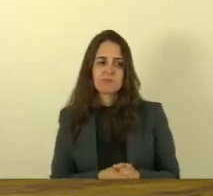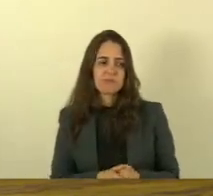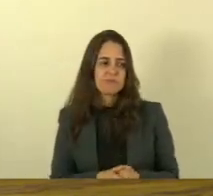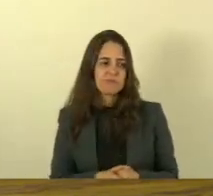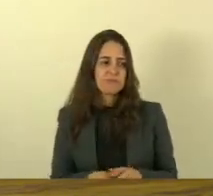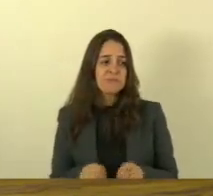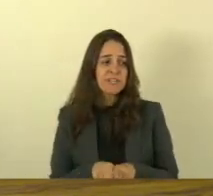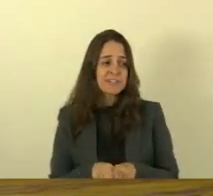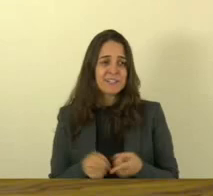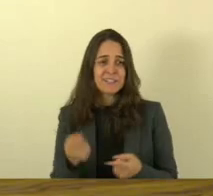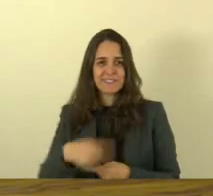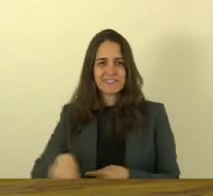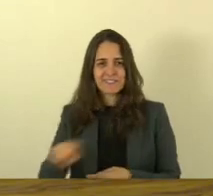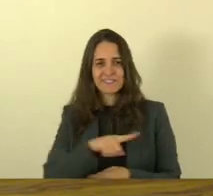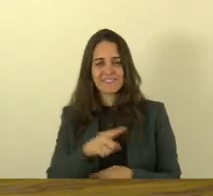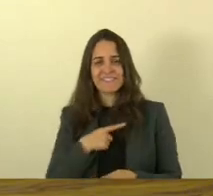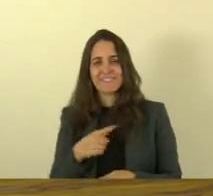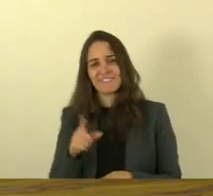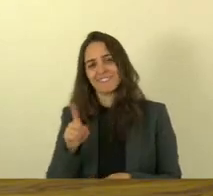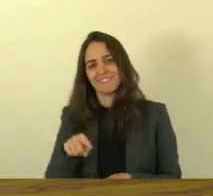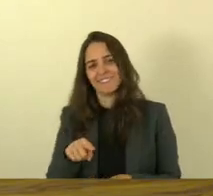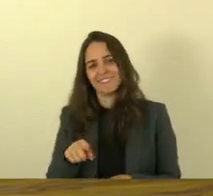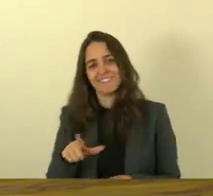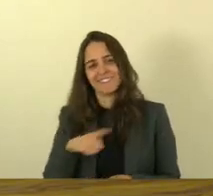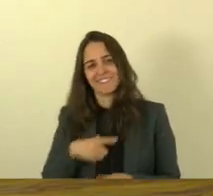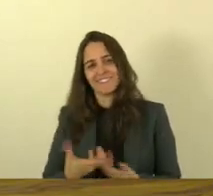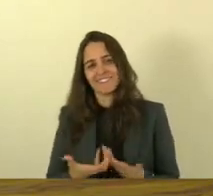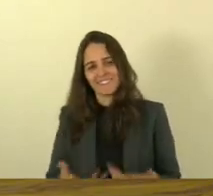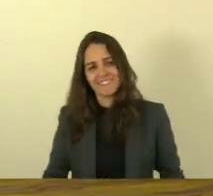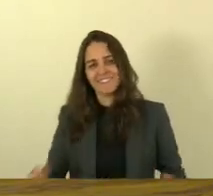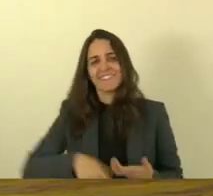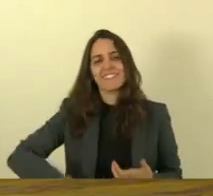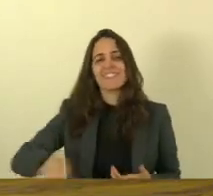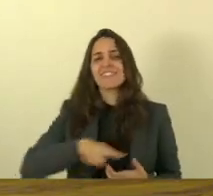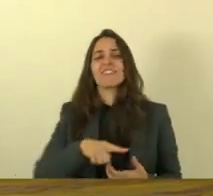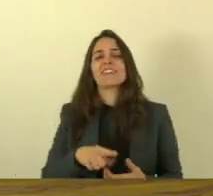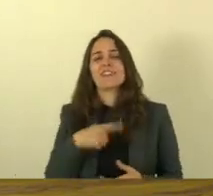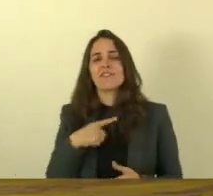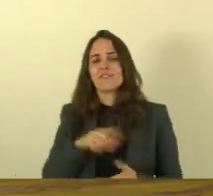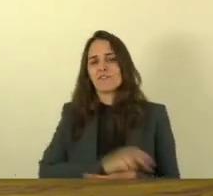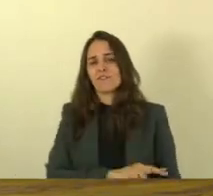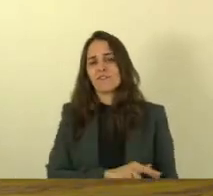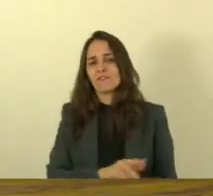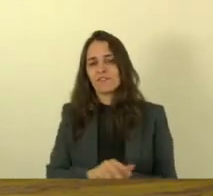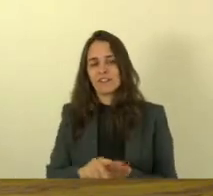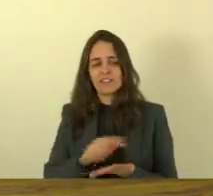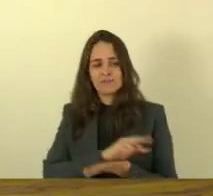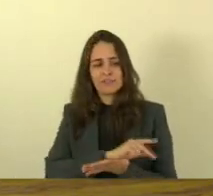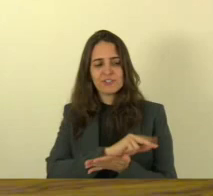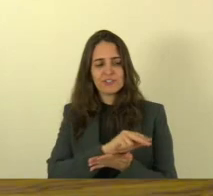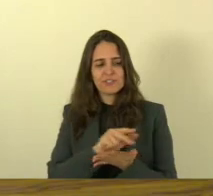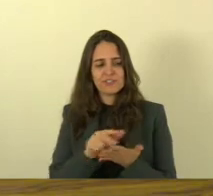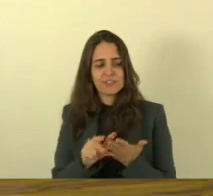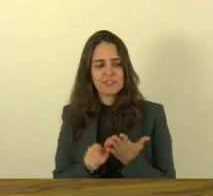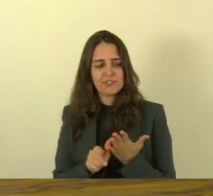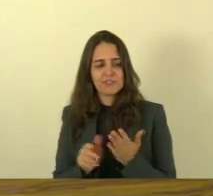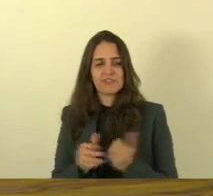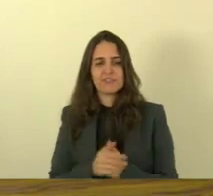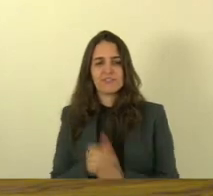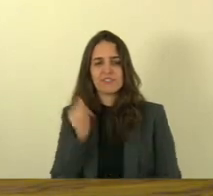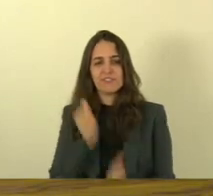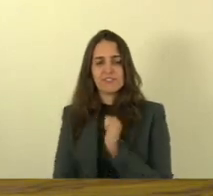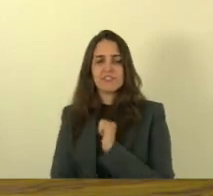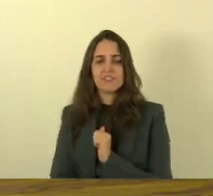como guardião do jardim enfim tivemos vários vários atletas ex-atletas